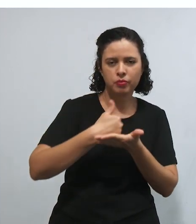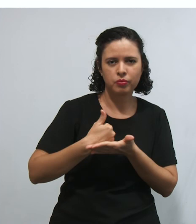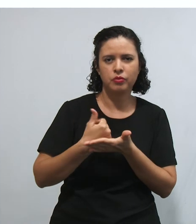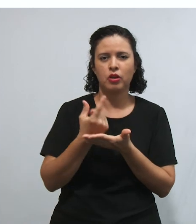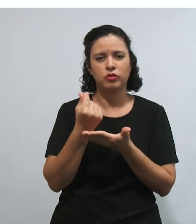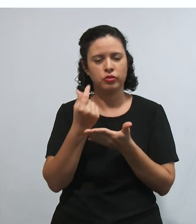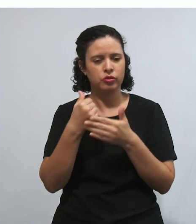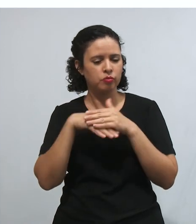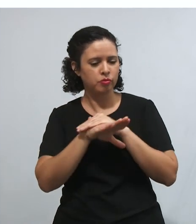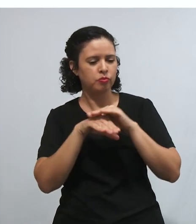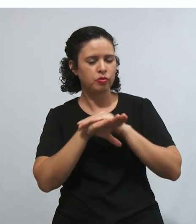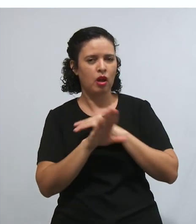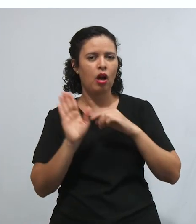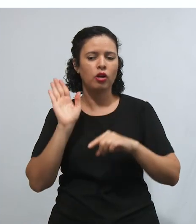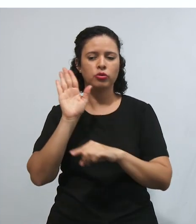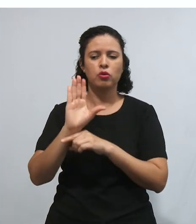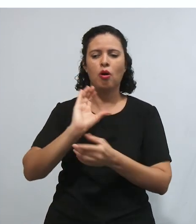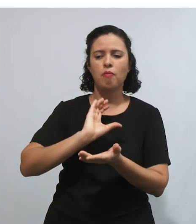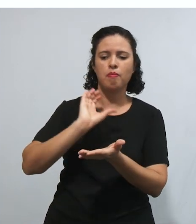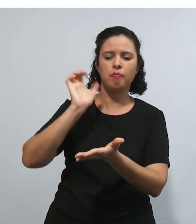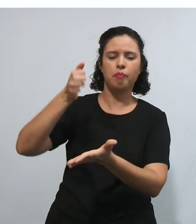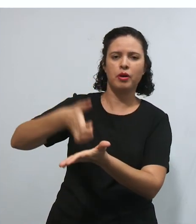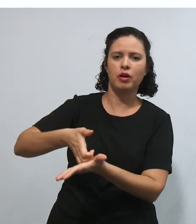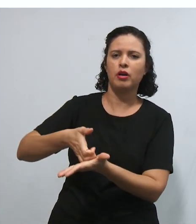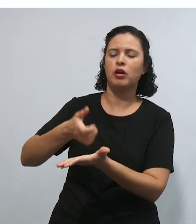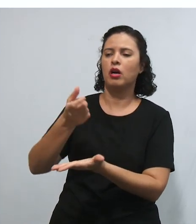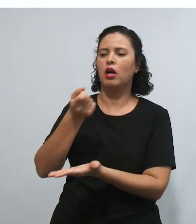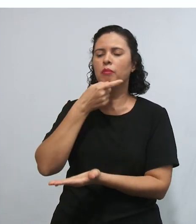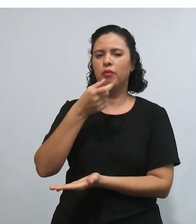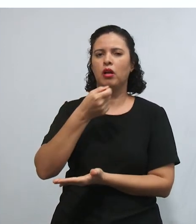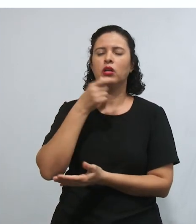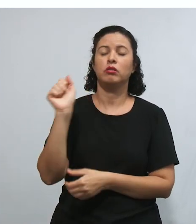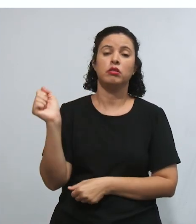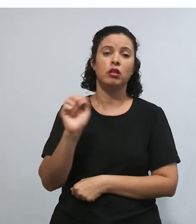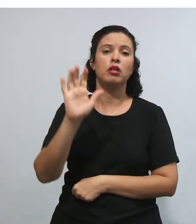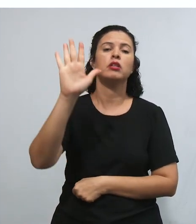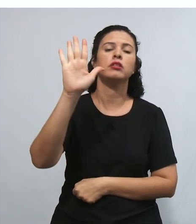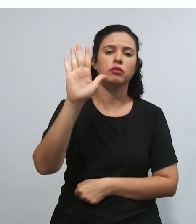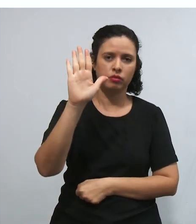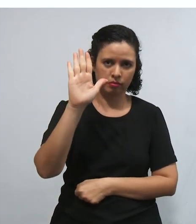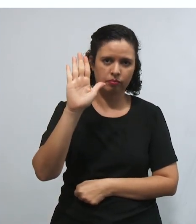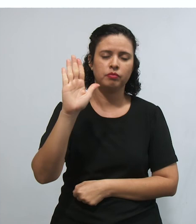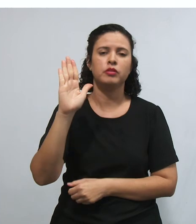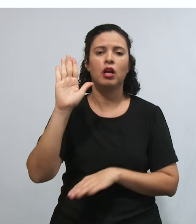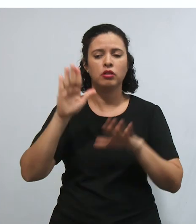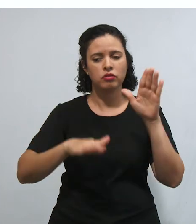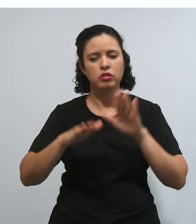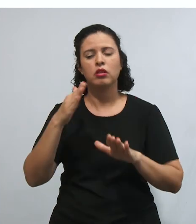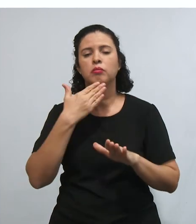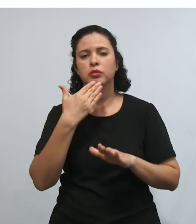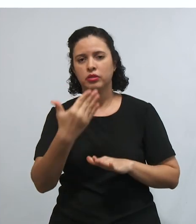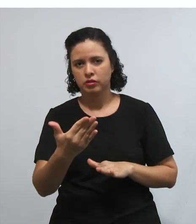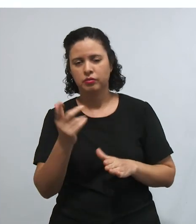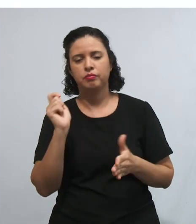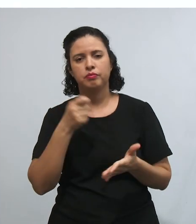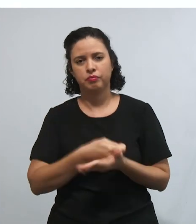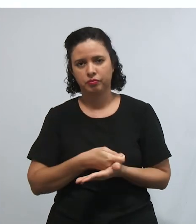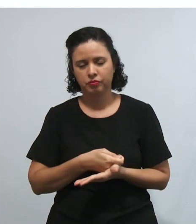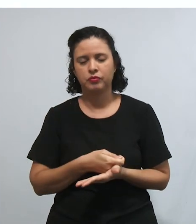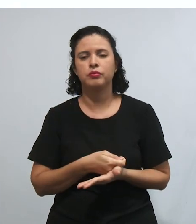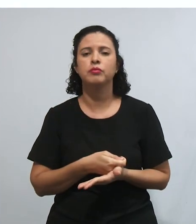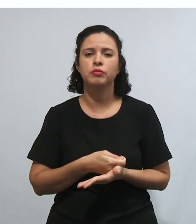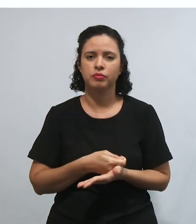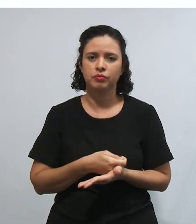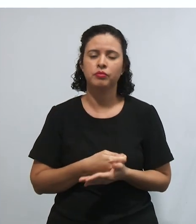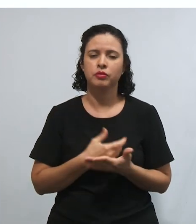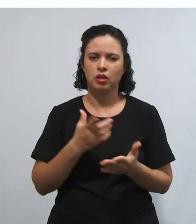né? A gente chama de vaquinha para ajudar alguém que está precisando, alguém fazendo uma campanha para conseguir comprar esse remédio que custa